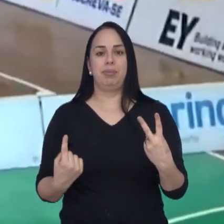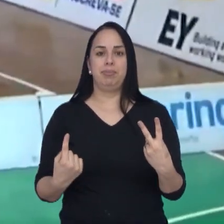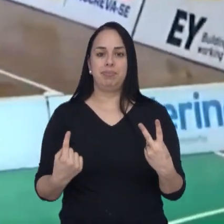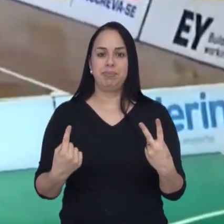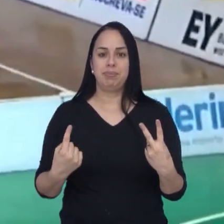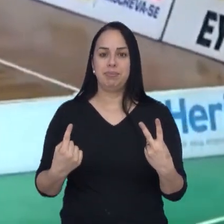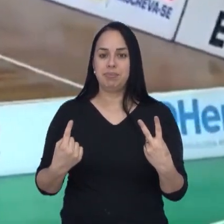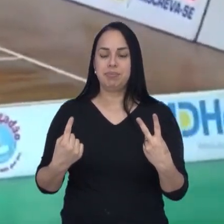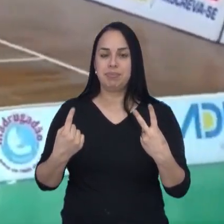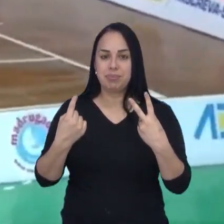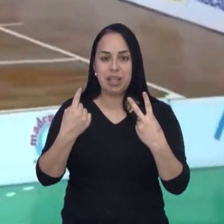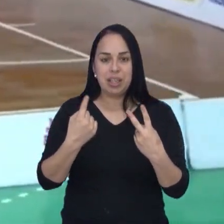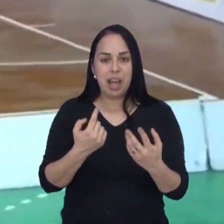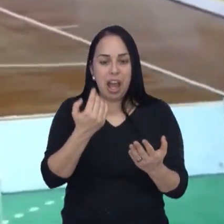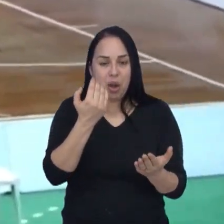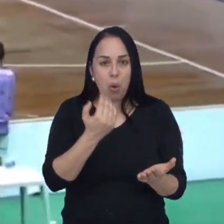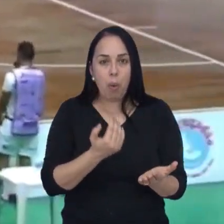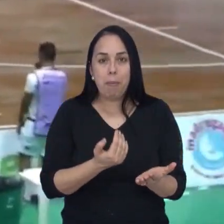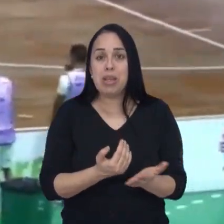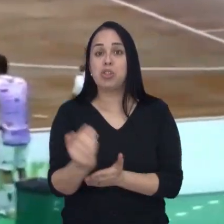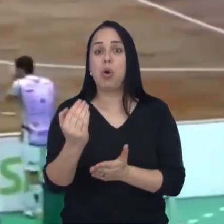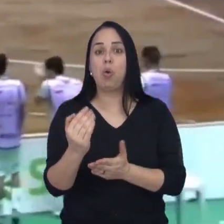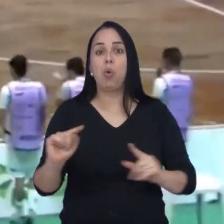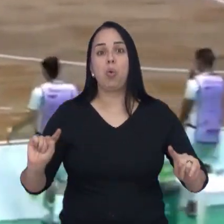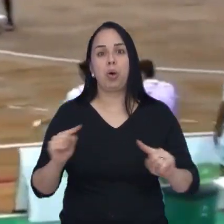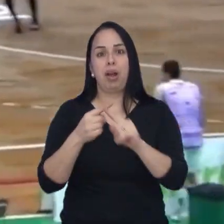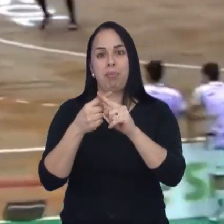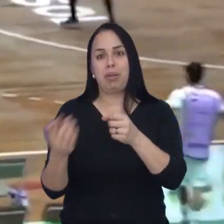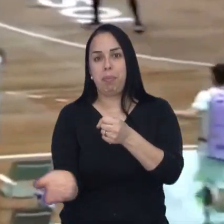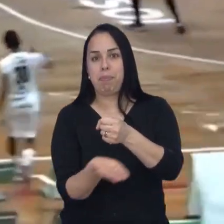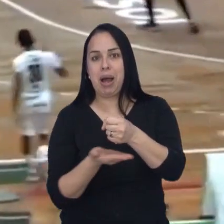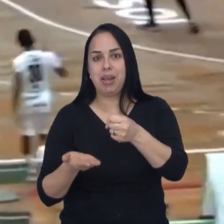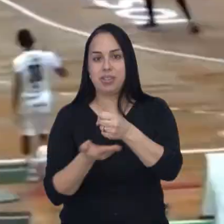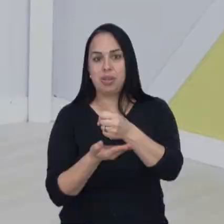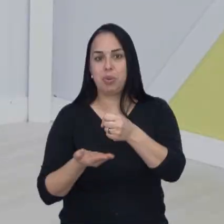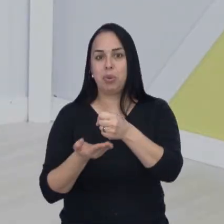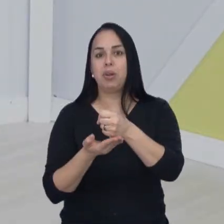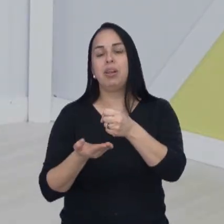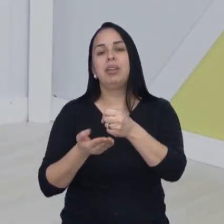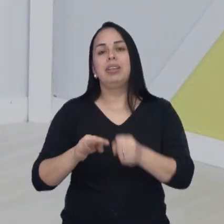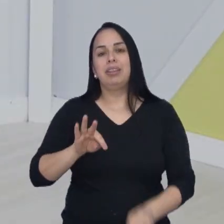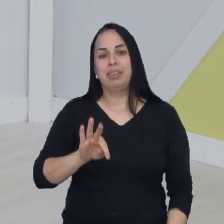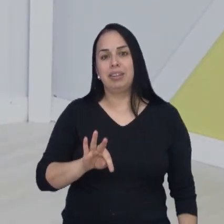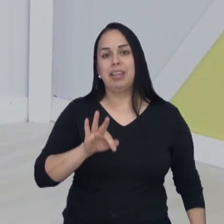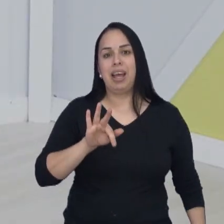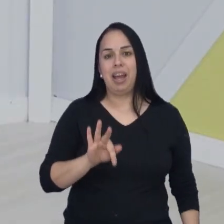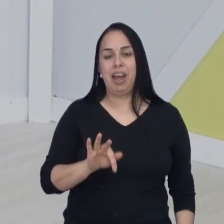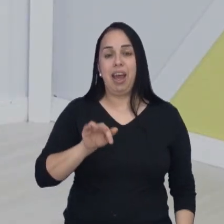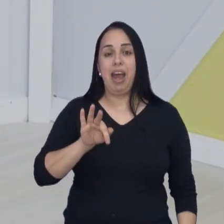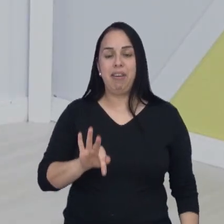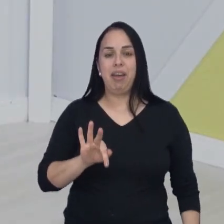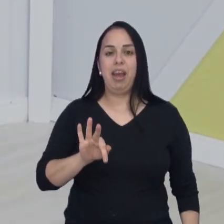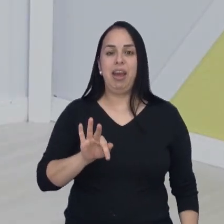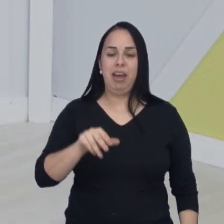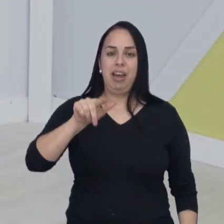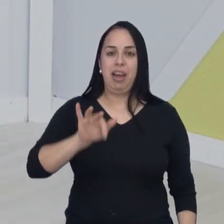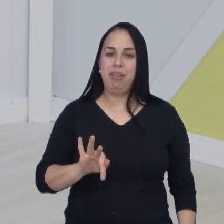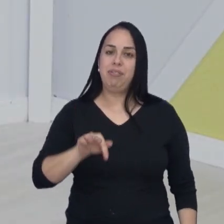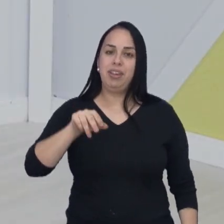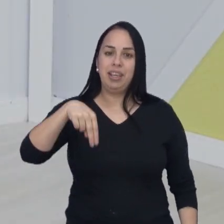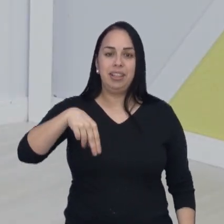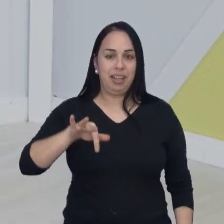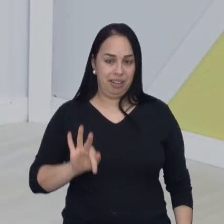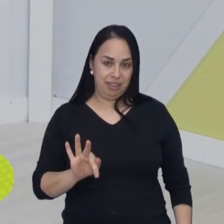na estreia aí do Talentos LNF. São José começando com o pé direito nesse campeonato, que é o sub-20 da Liga